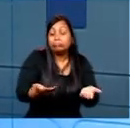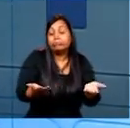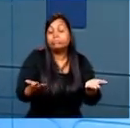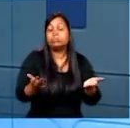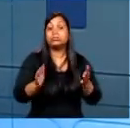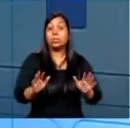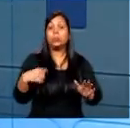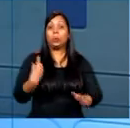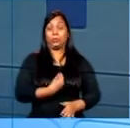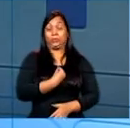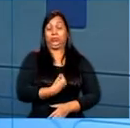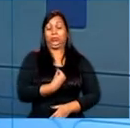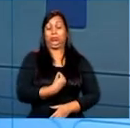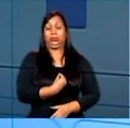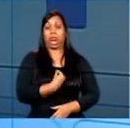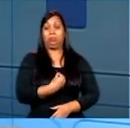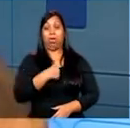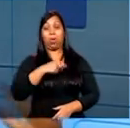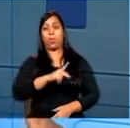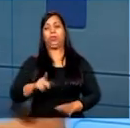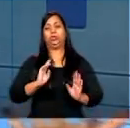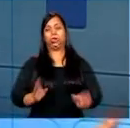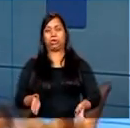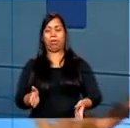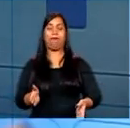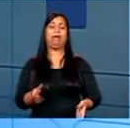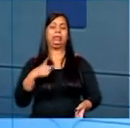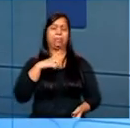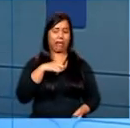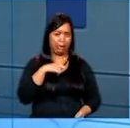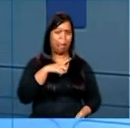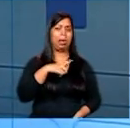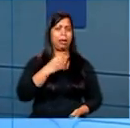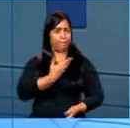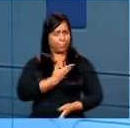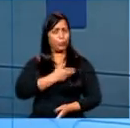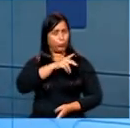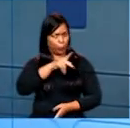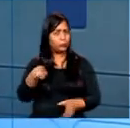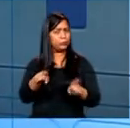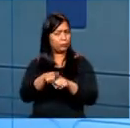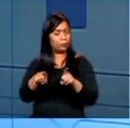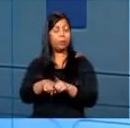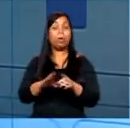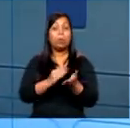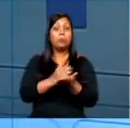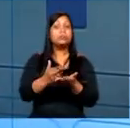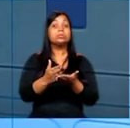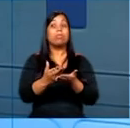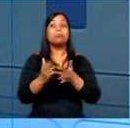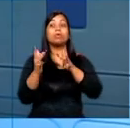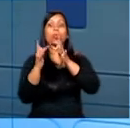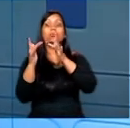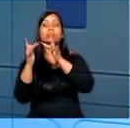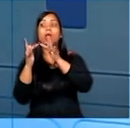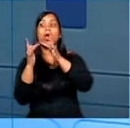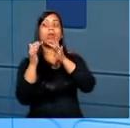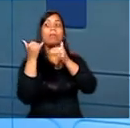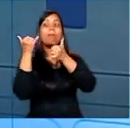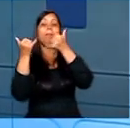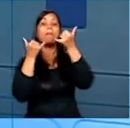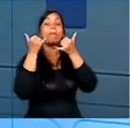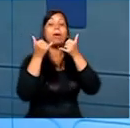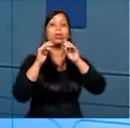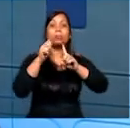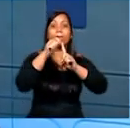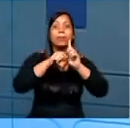A gente chegou aqui, como eu sou professora, a gente tem muito, nós temos muitos amigos professores, a gente começou a entrar em contato e um mês depois